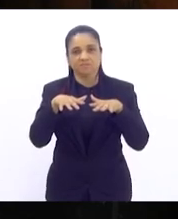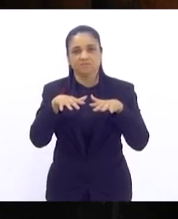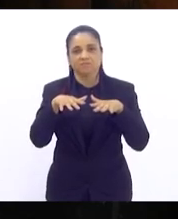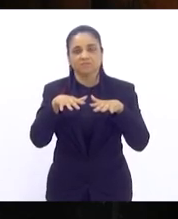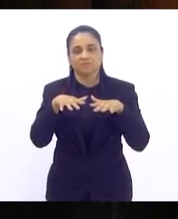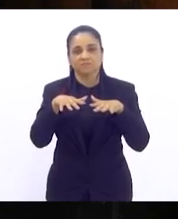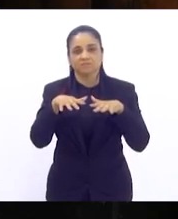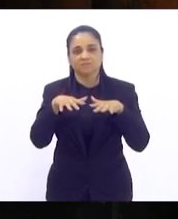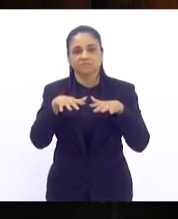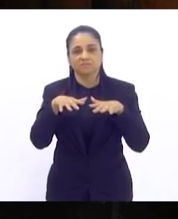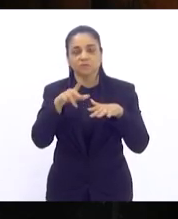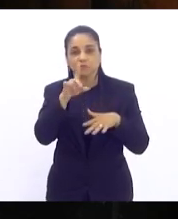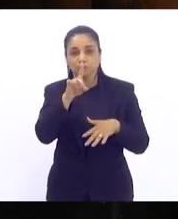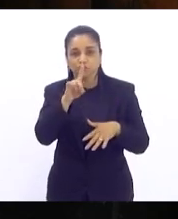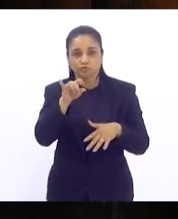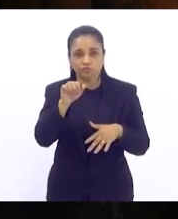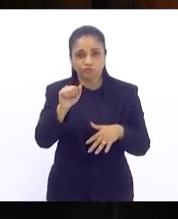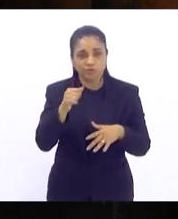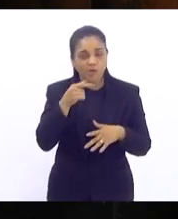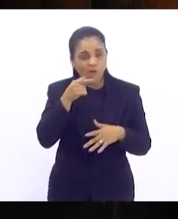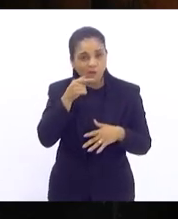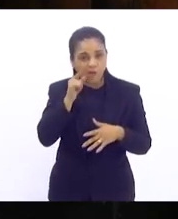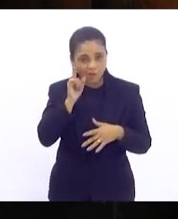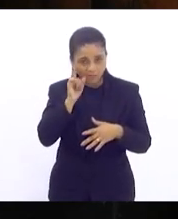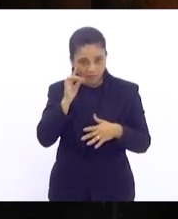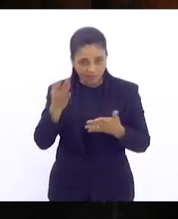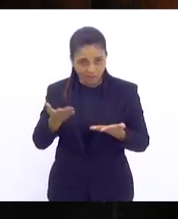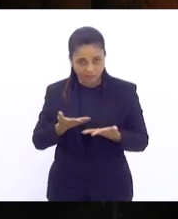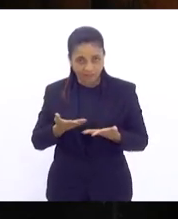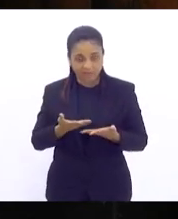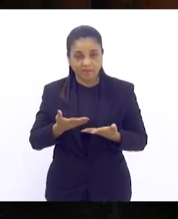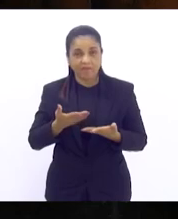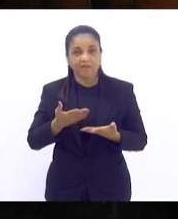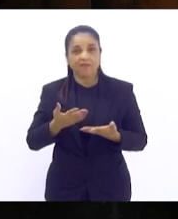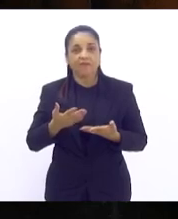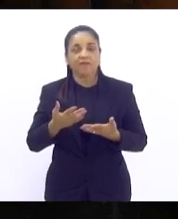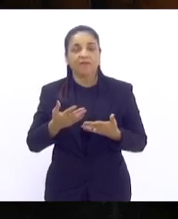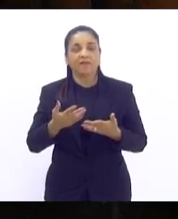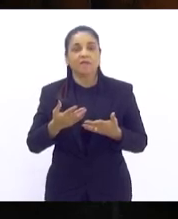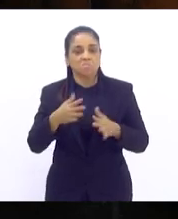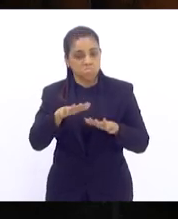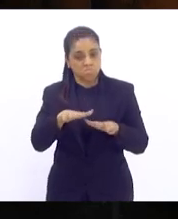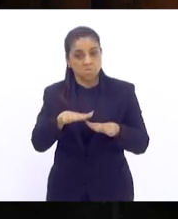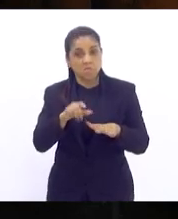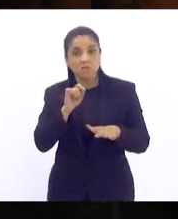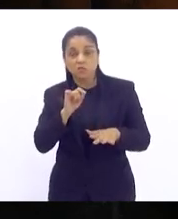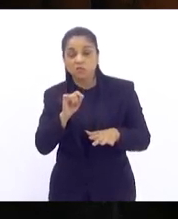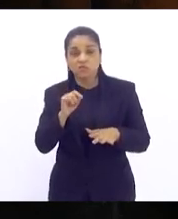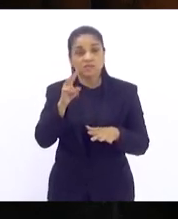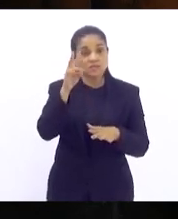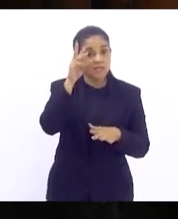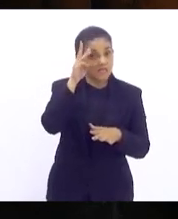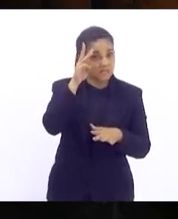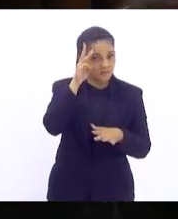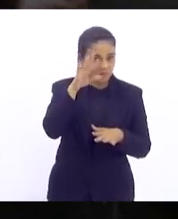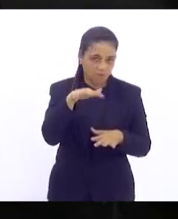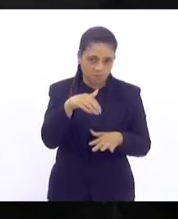na data de ontem que pudemos fazer ou melhor de terça-feira